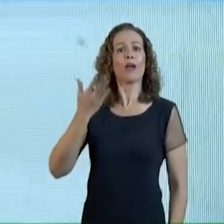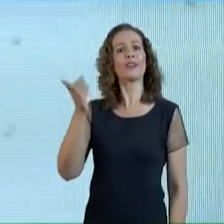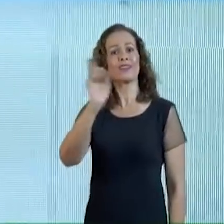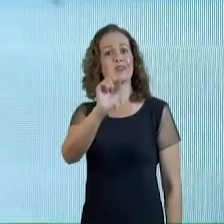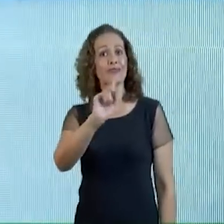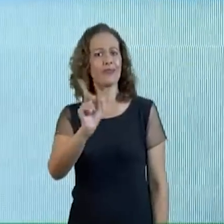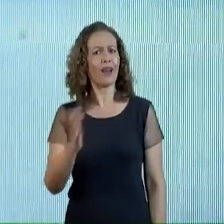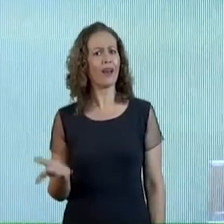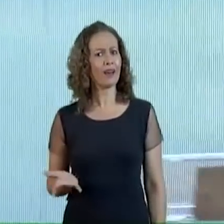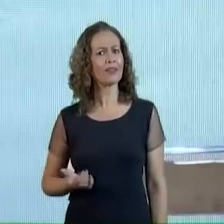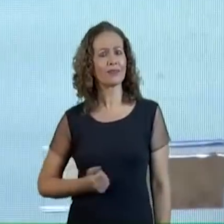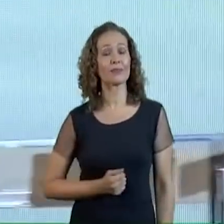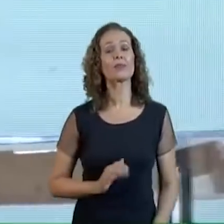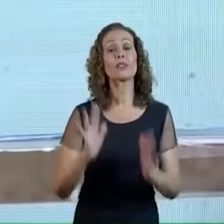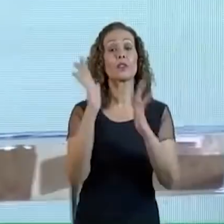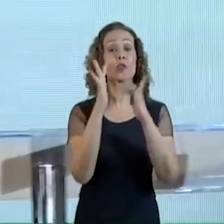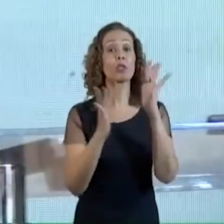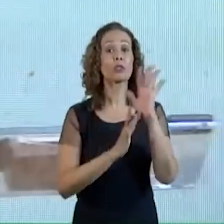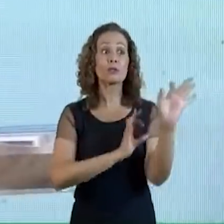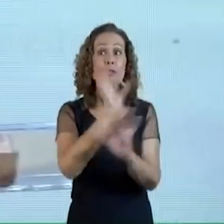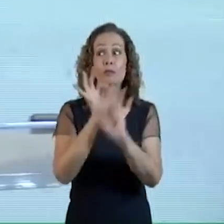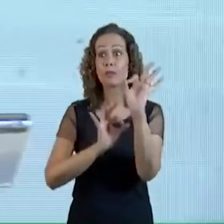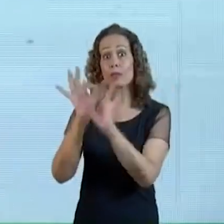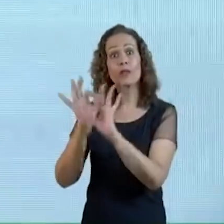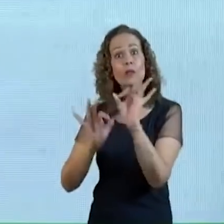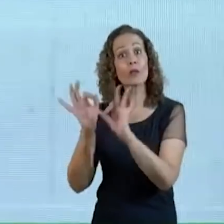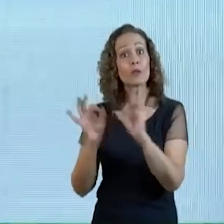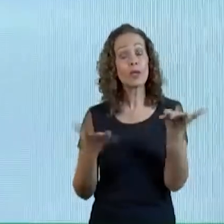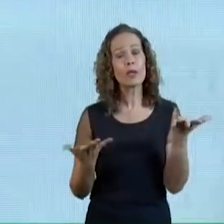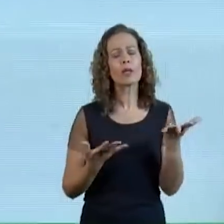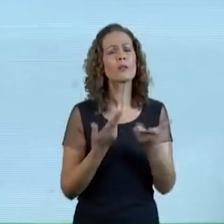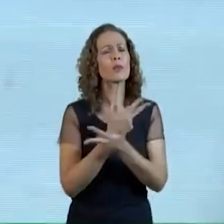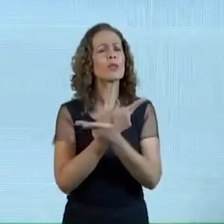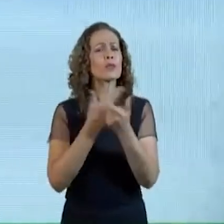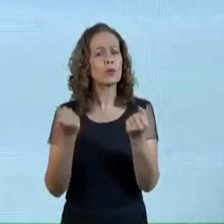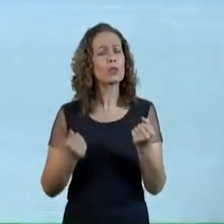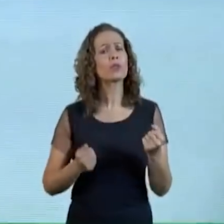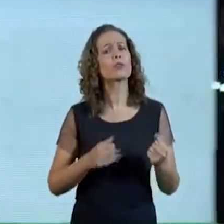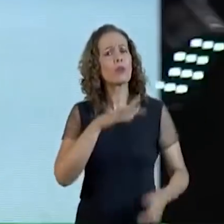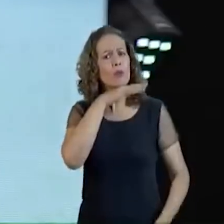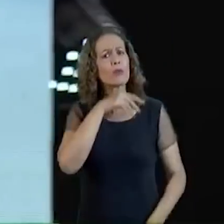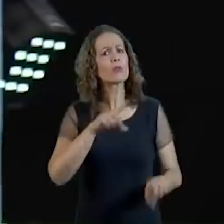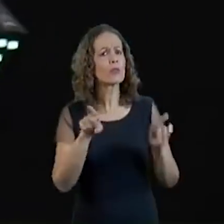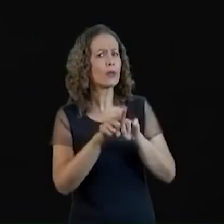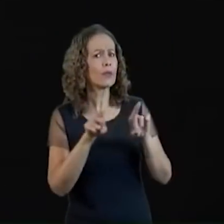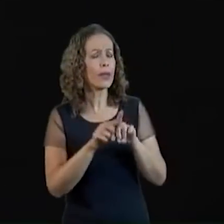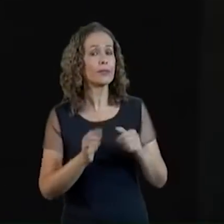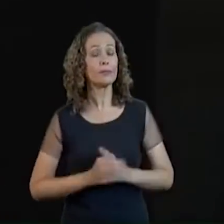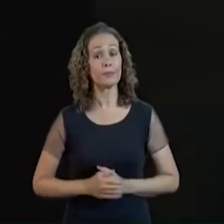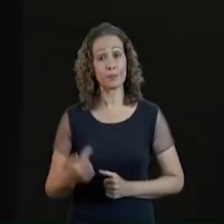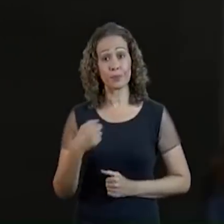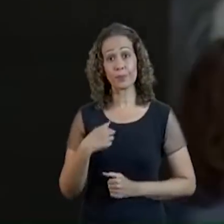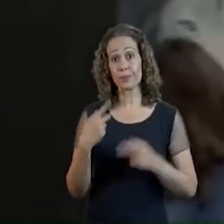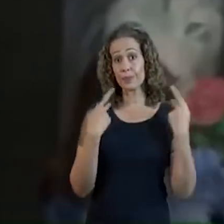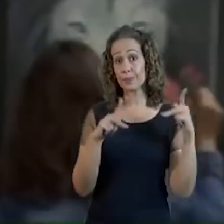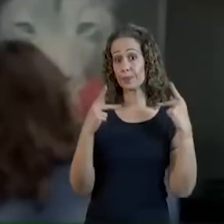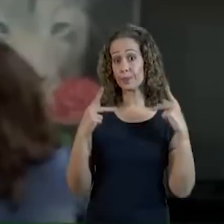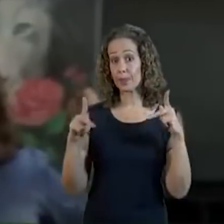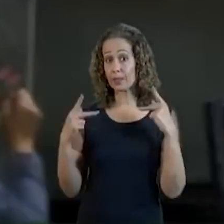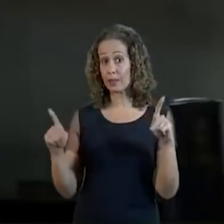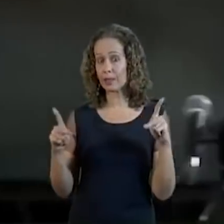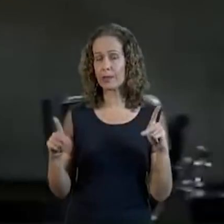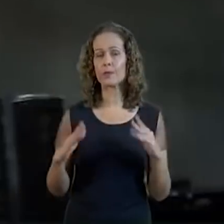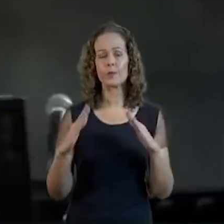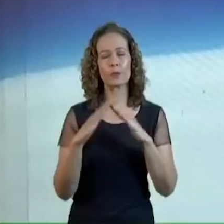Por mais nada Jesus vai te preparar Inclusive para as coisas ruins Eu nunca vou me esquecer Um dia eu estava pregando Em uma igreja Em Marabá